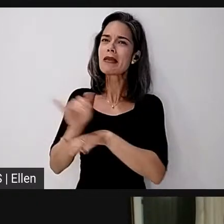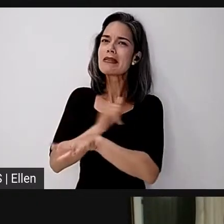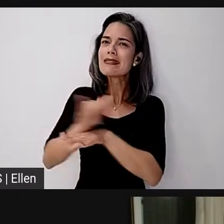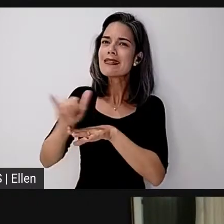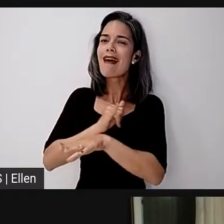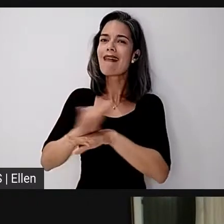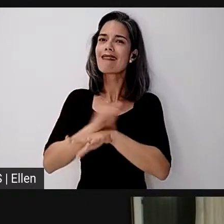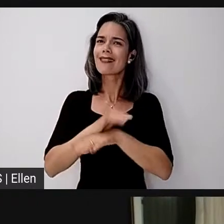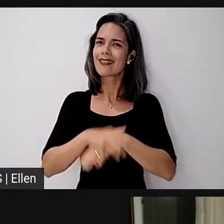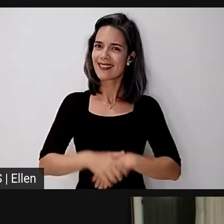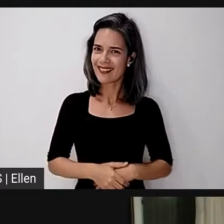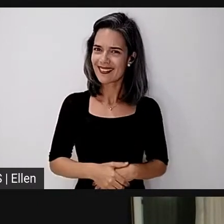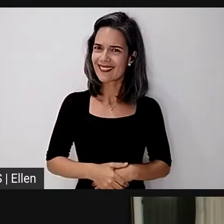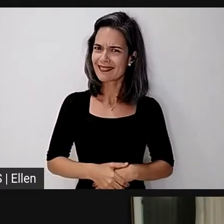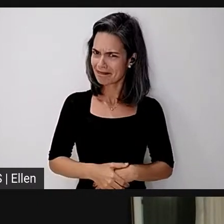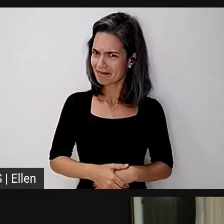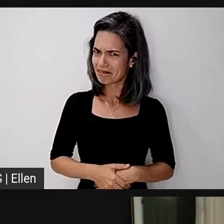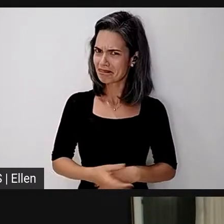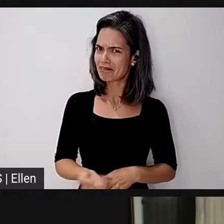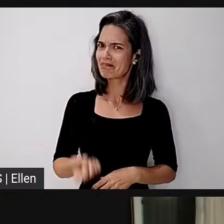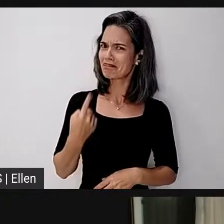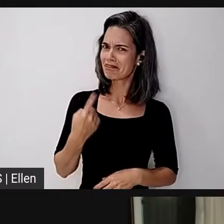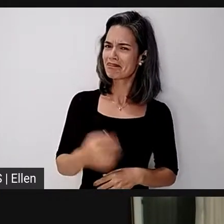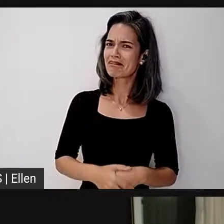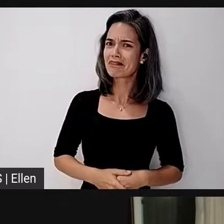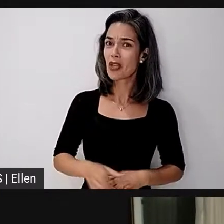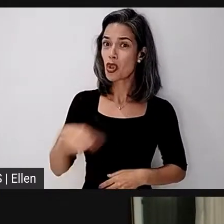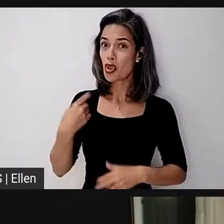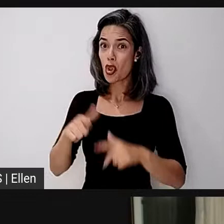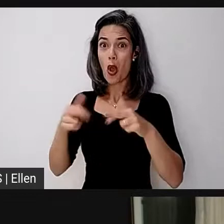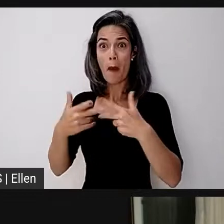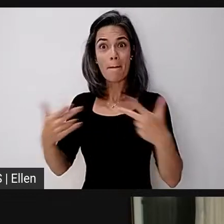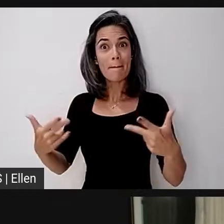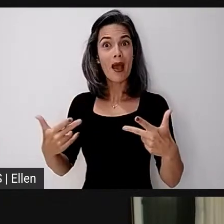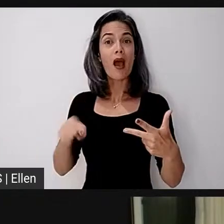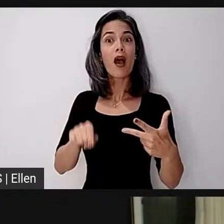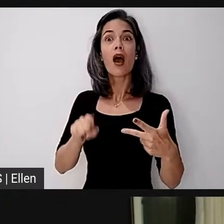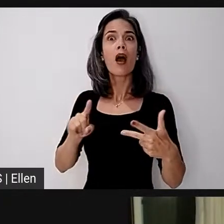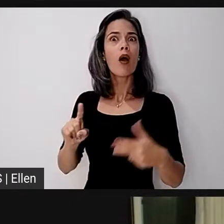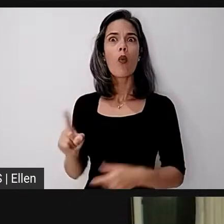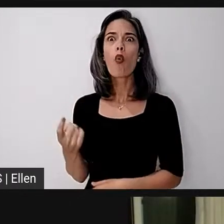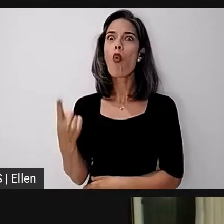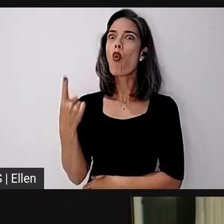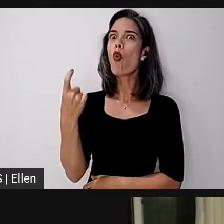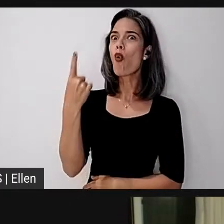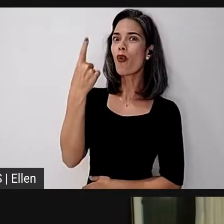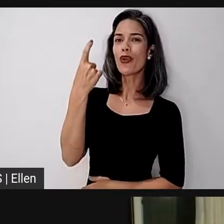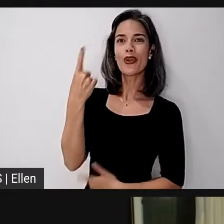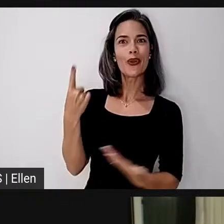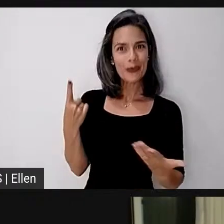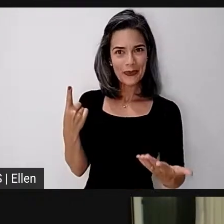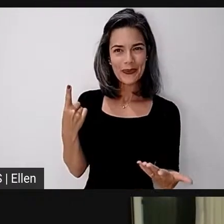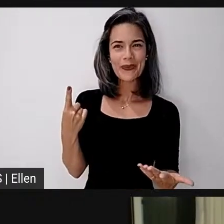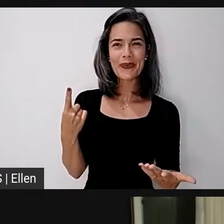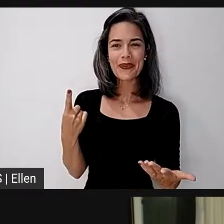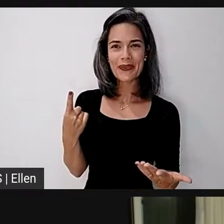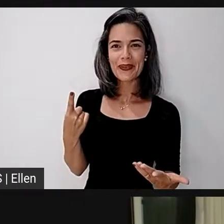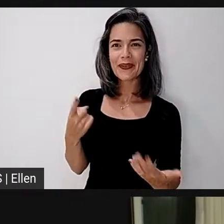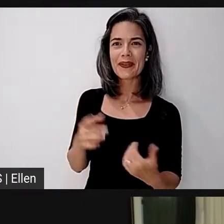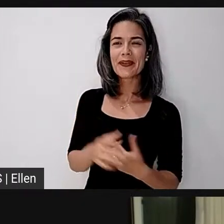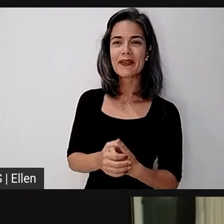pessoal, pensar assim, né? E os nossos materiais são únicos, quase exclusivos. Muitos deles